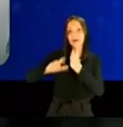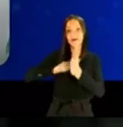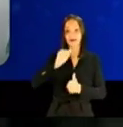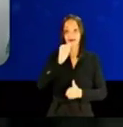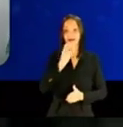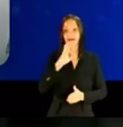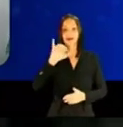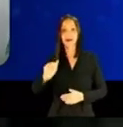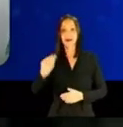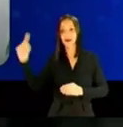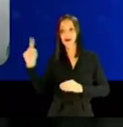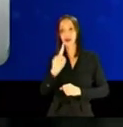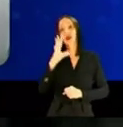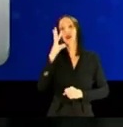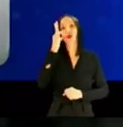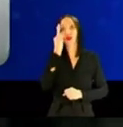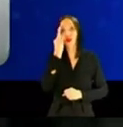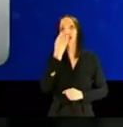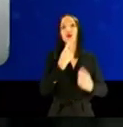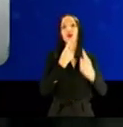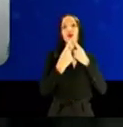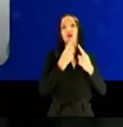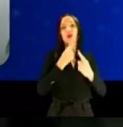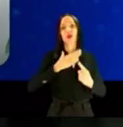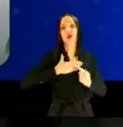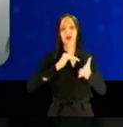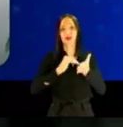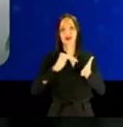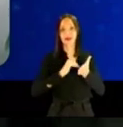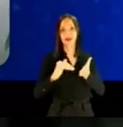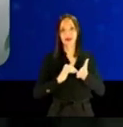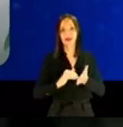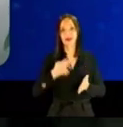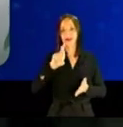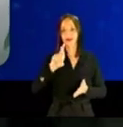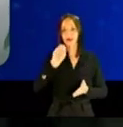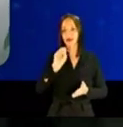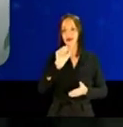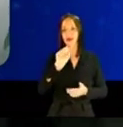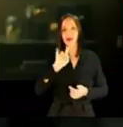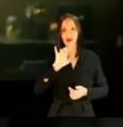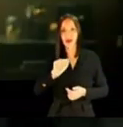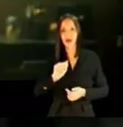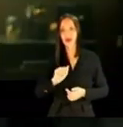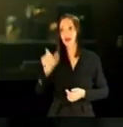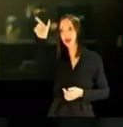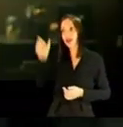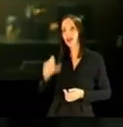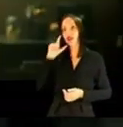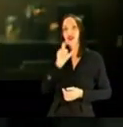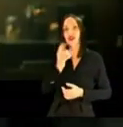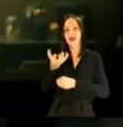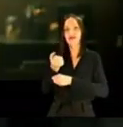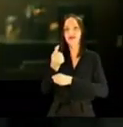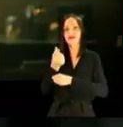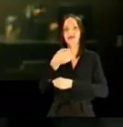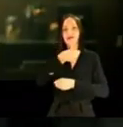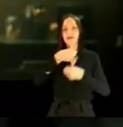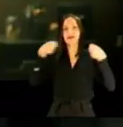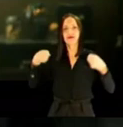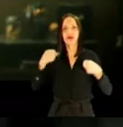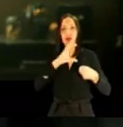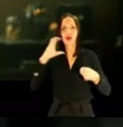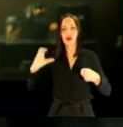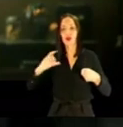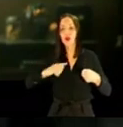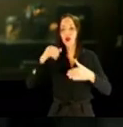foi para formalizar o contrato com a Acre, foi ele que veio no meu escritório e falou pessoalmente comigo. Aqui, Rosângela afirmou que supostamente